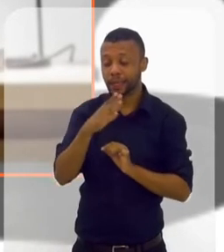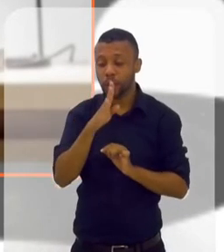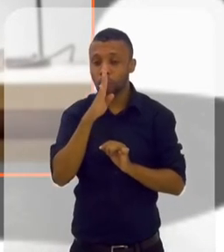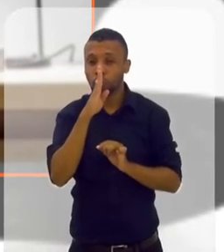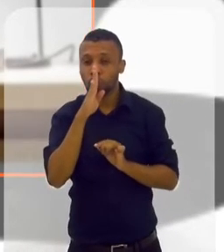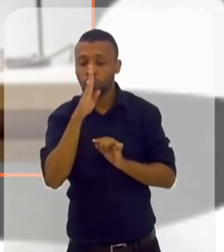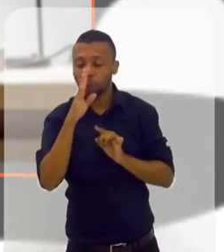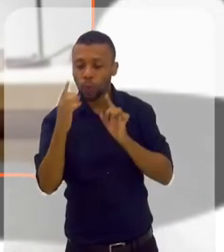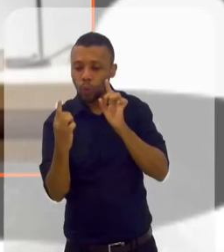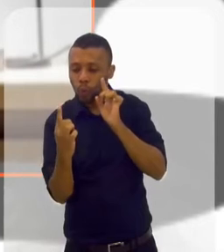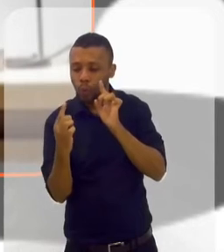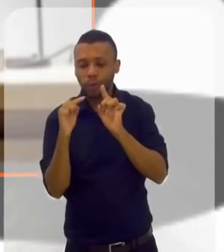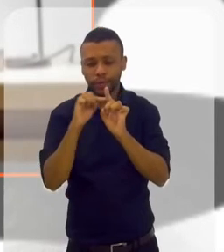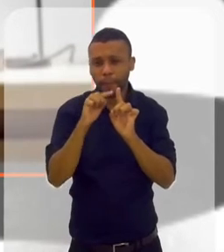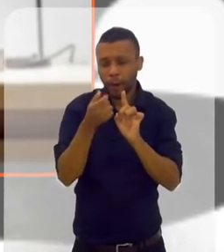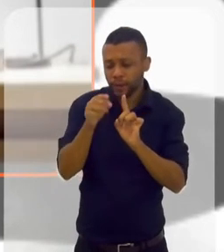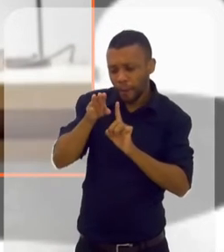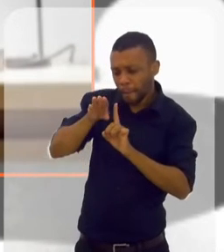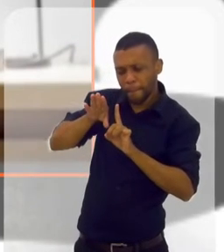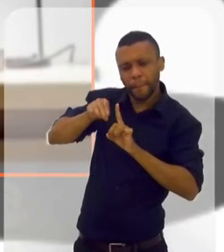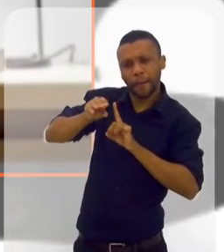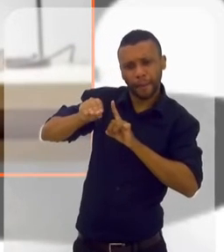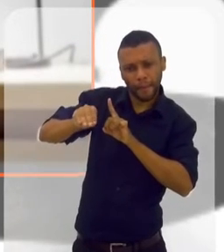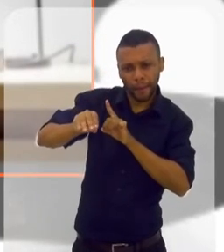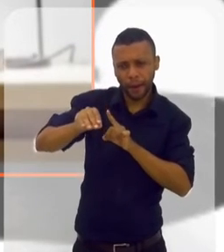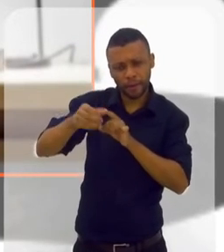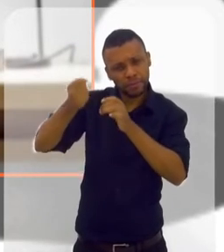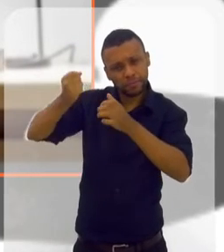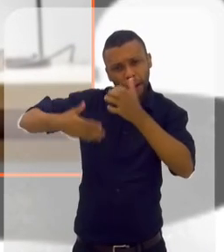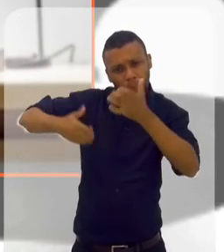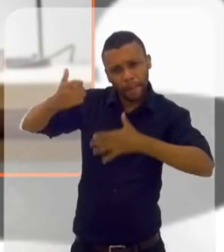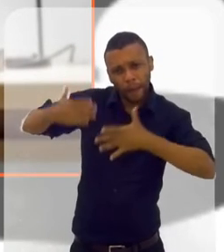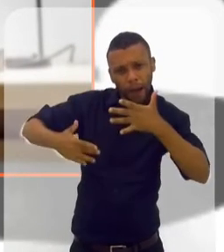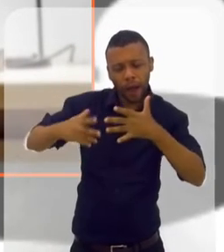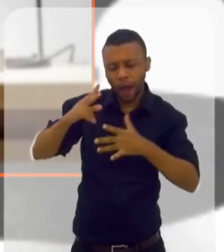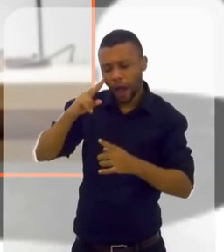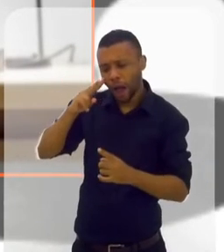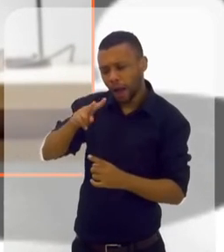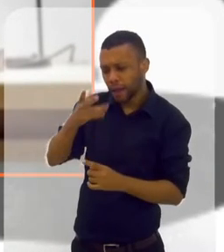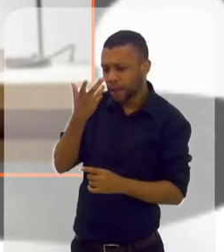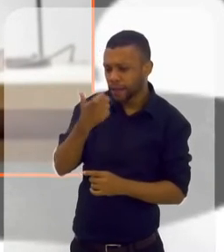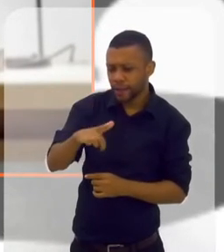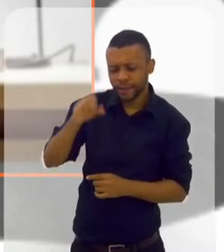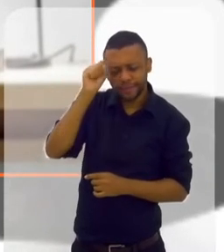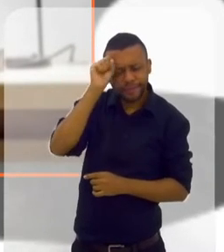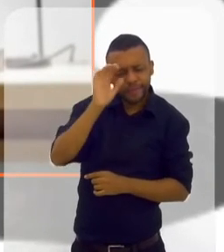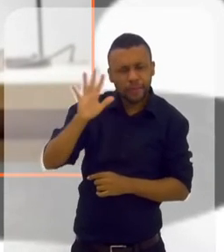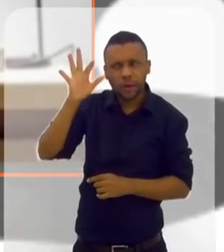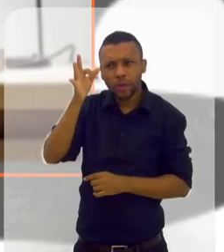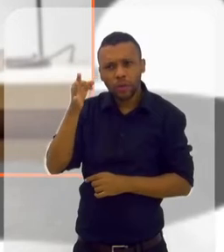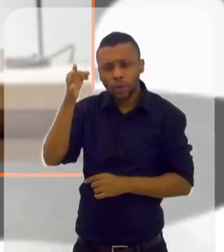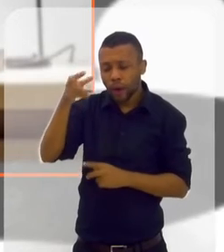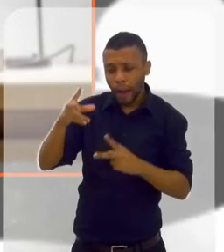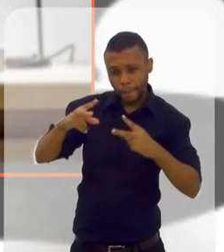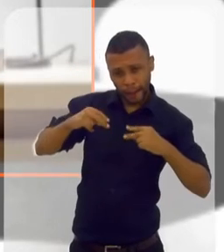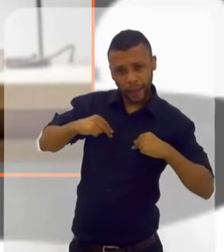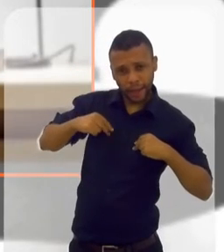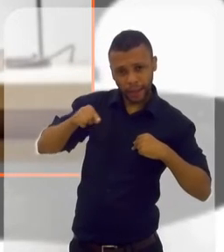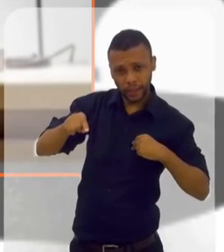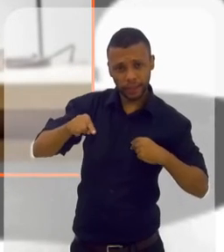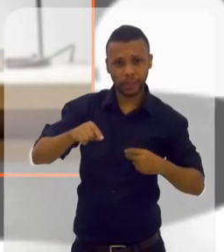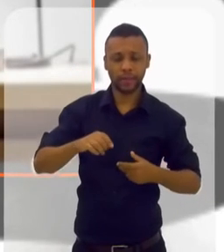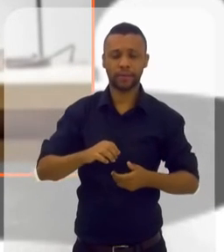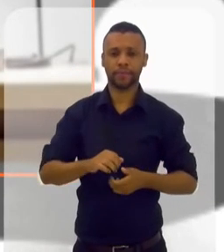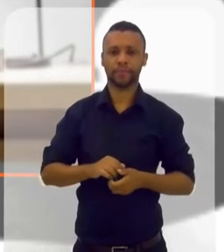falando com você, fale você com ela. Olhe para essa criança. Veja se você está dando o futuro que ela merece. Ou se ela